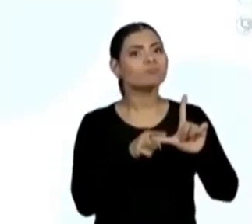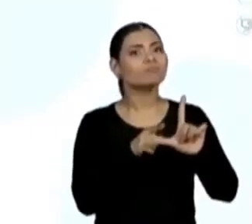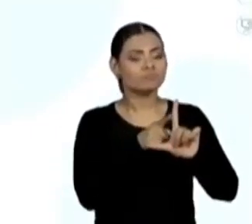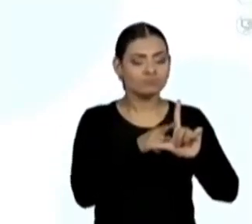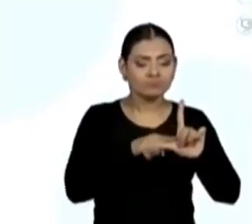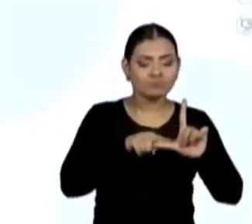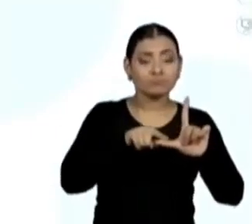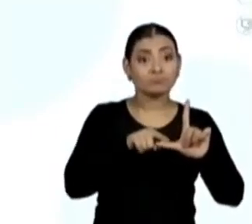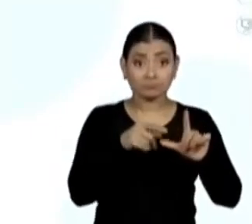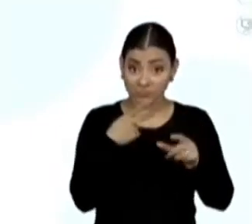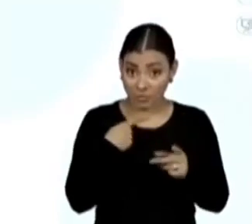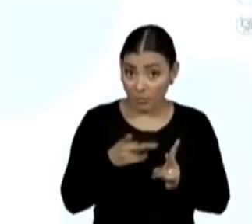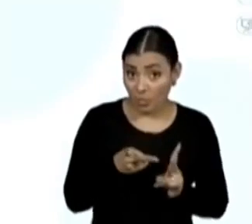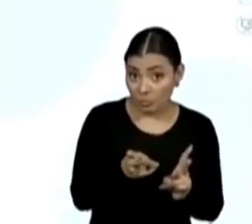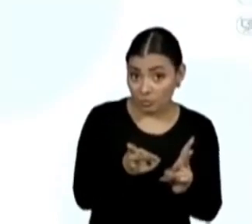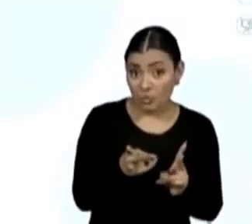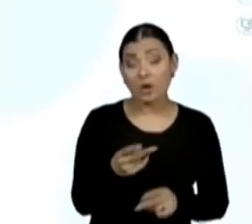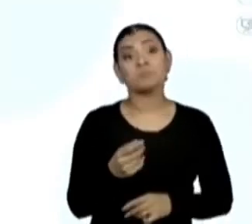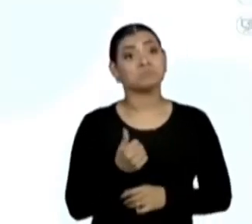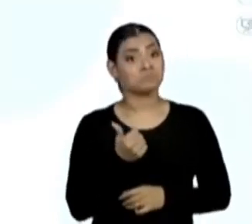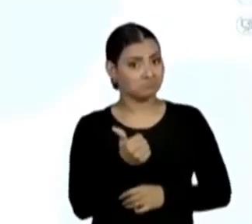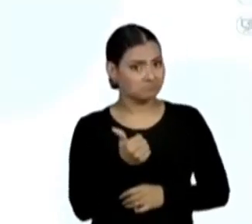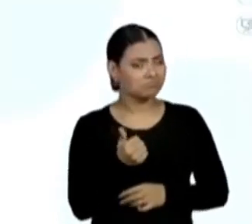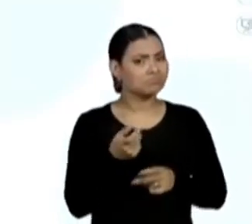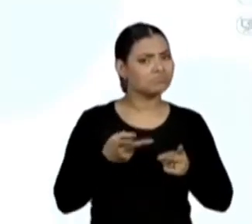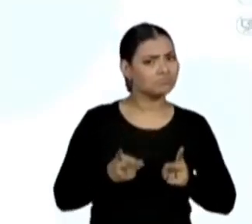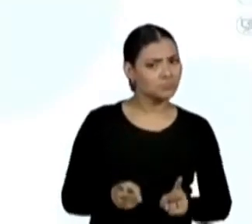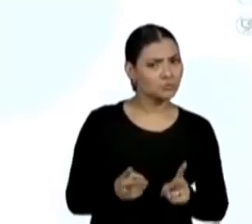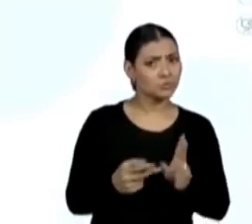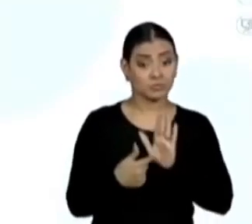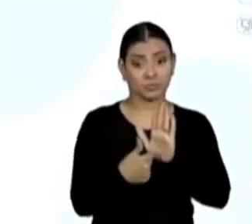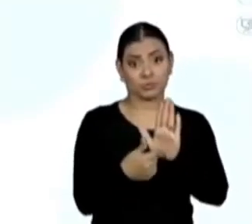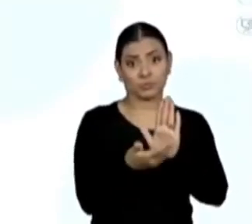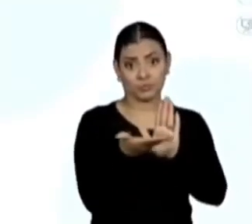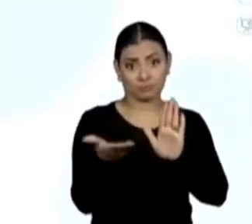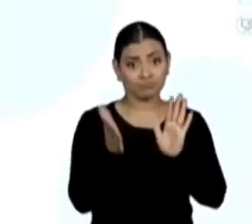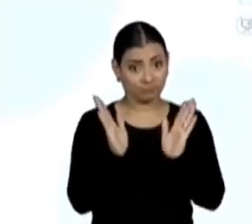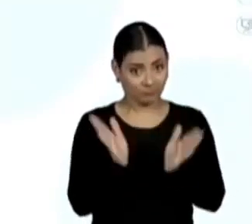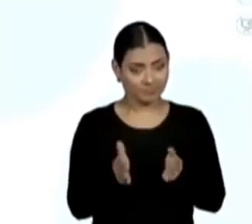vamos seguir, quatro nos dois, como apontou ali no chat,